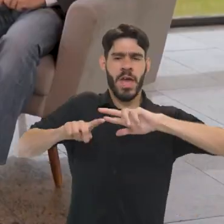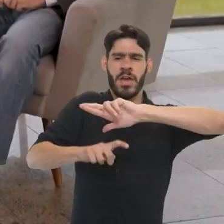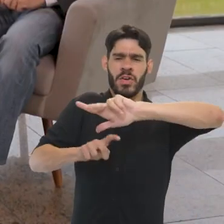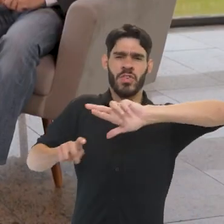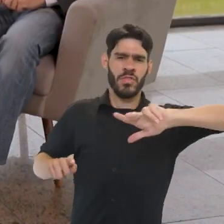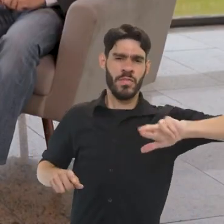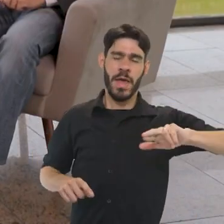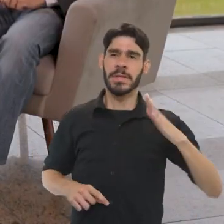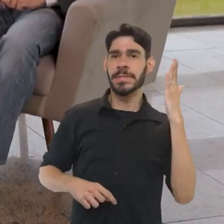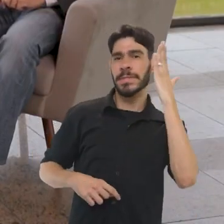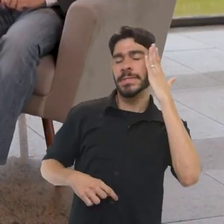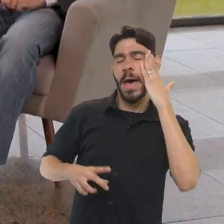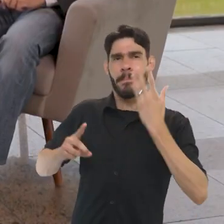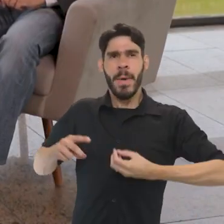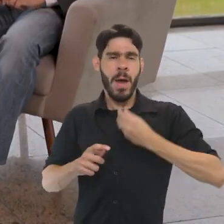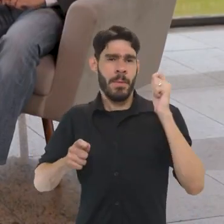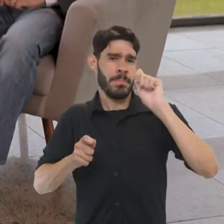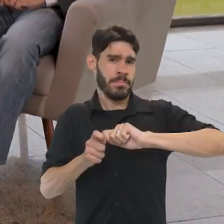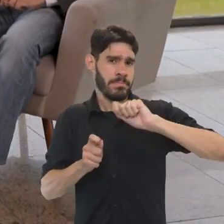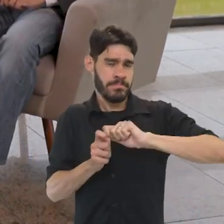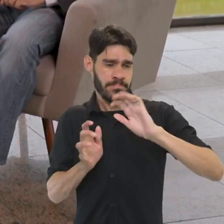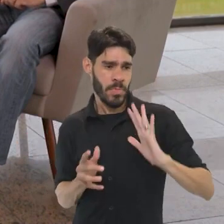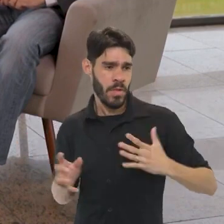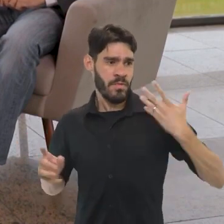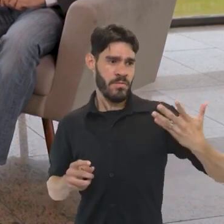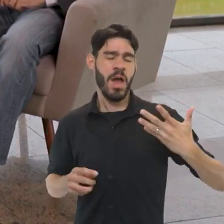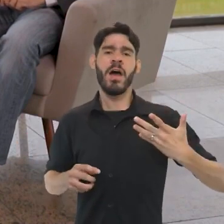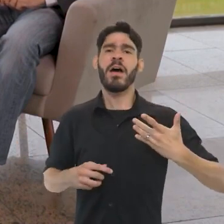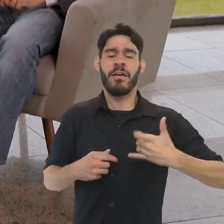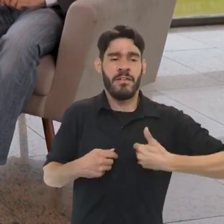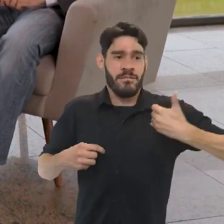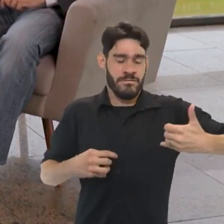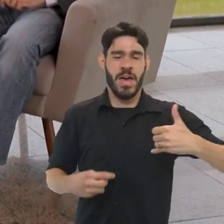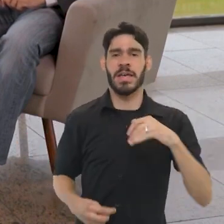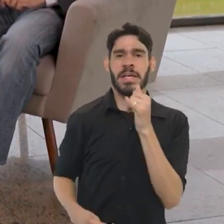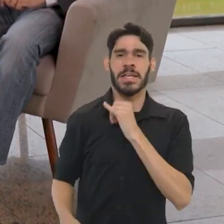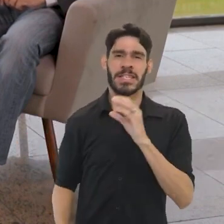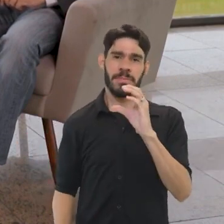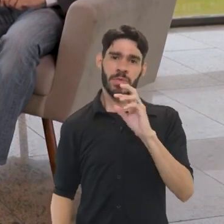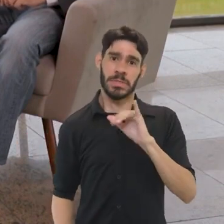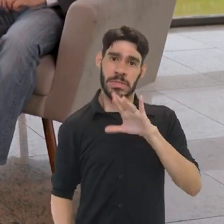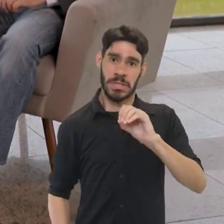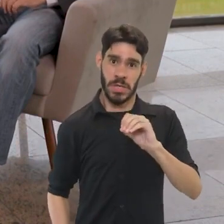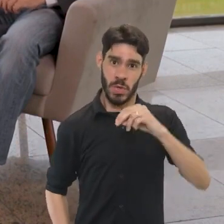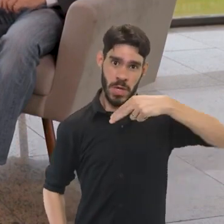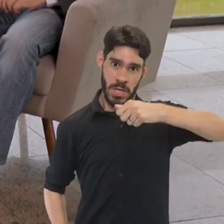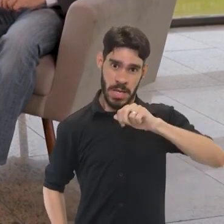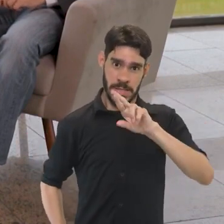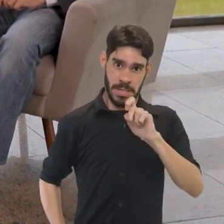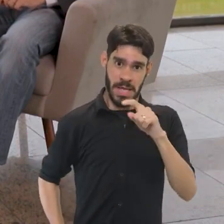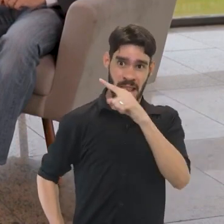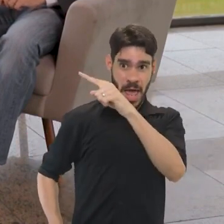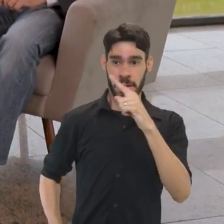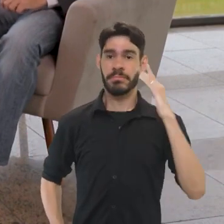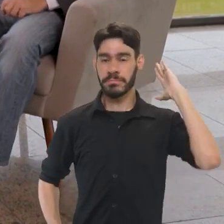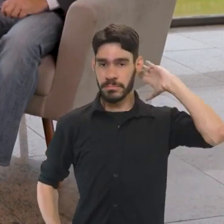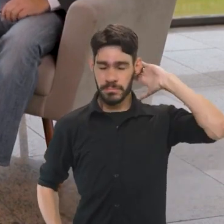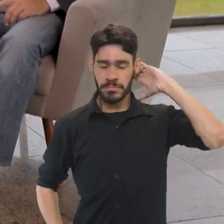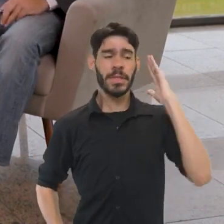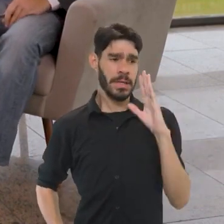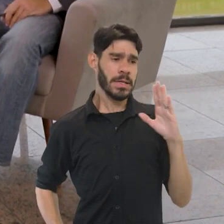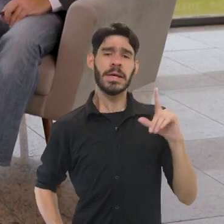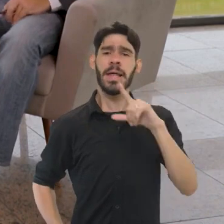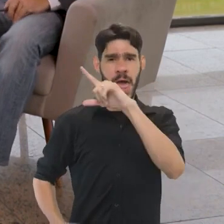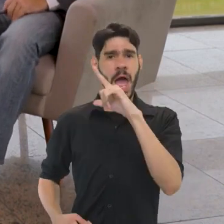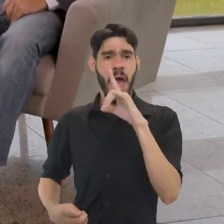diferenciados em saberes, modos de fazer, celebrações, festividades, como o Sírio de Nazaré, lá no Pará. A gente também tem lugares... Que,